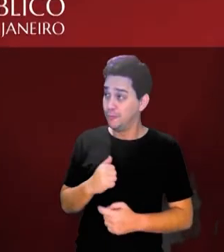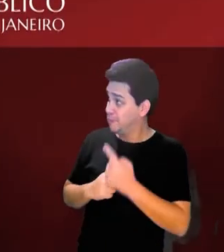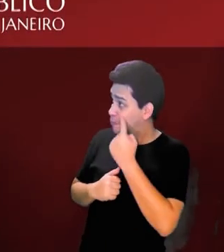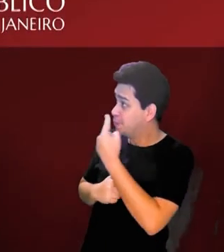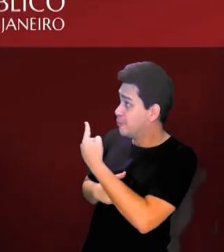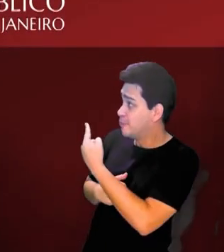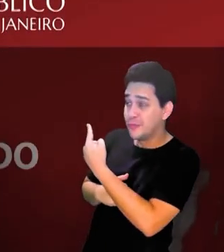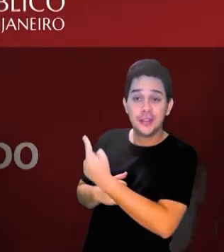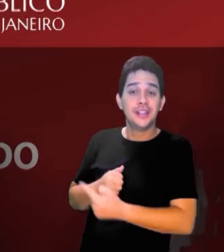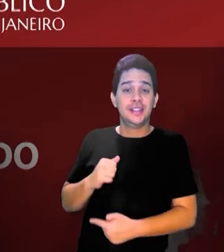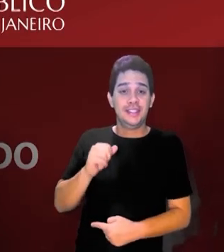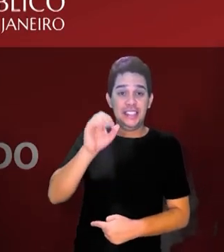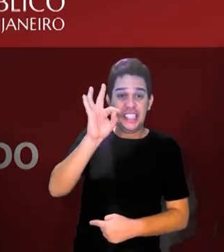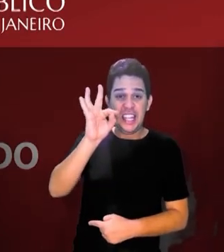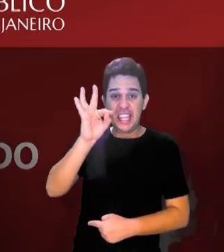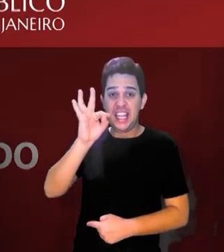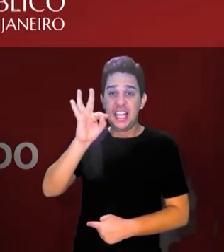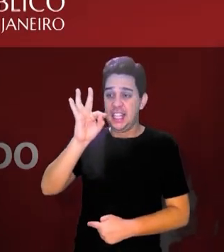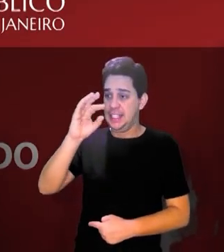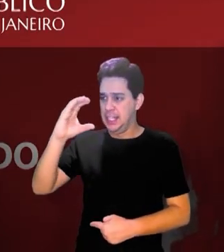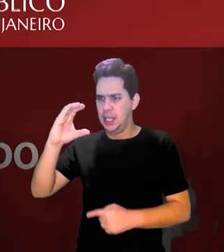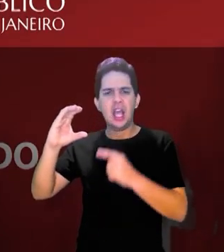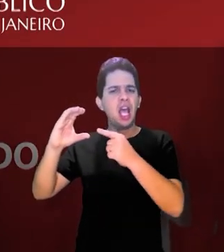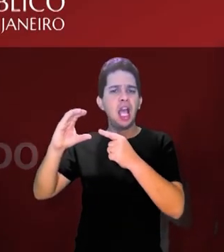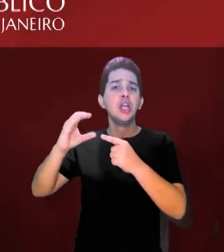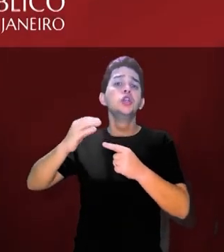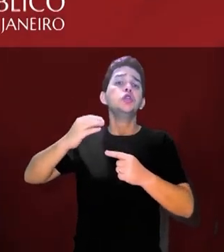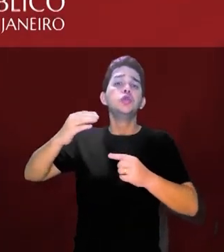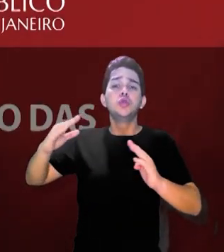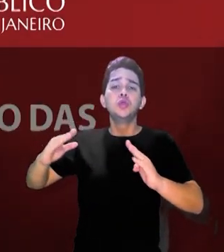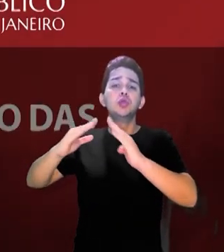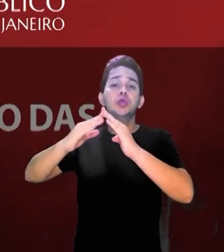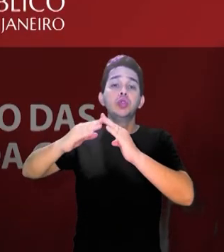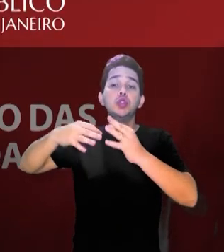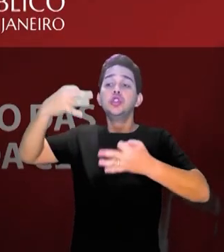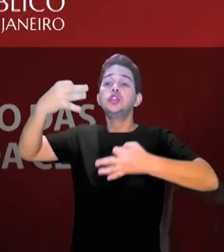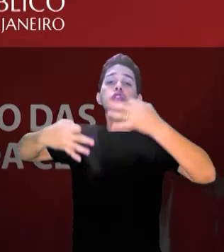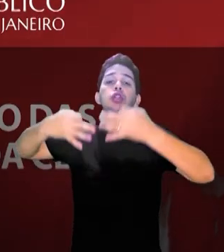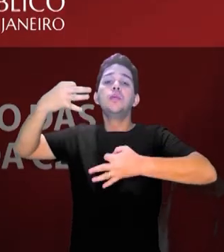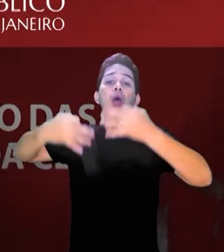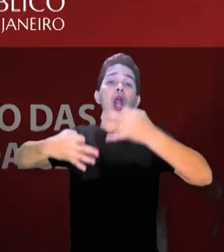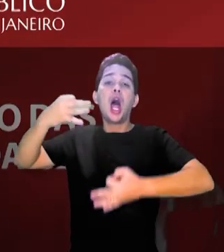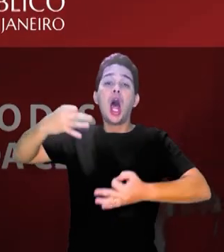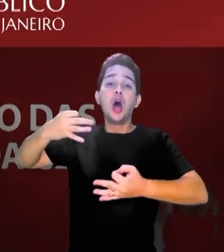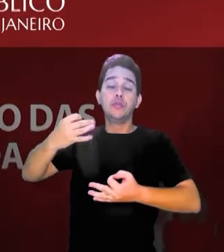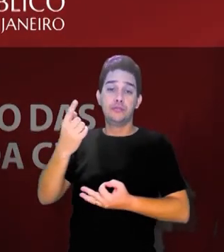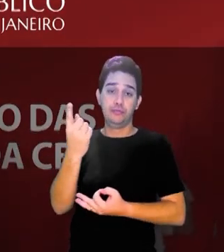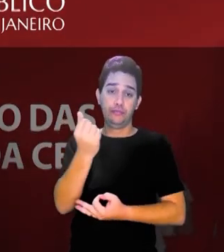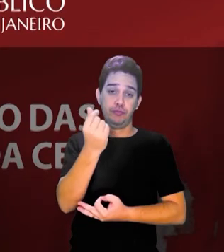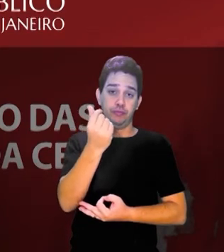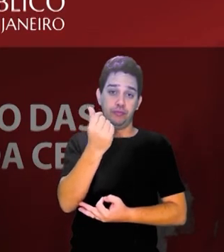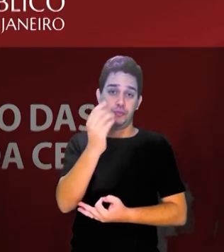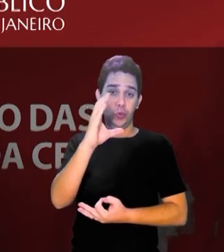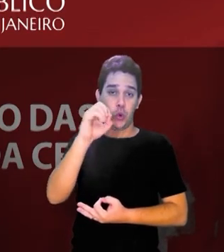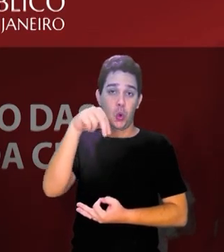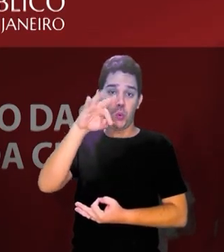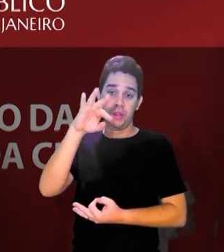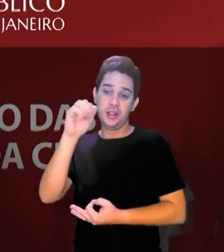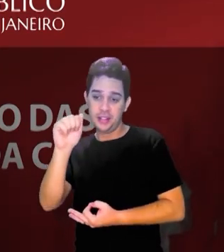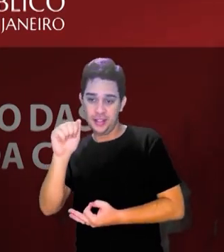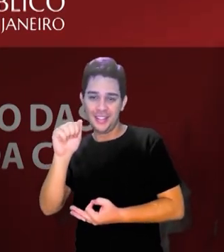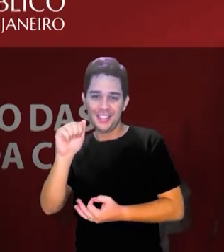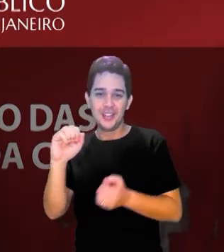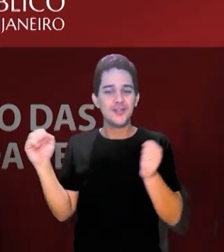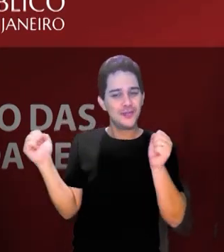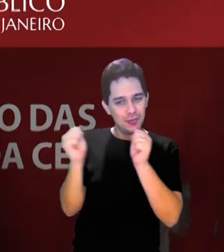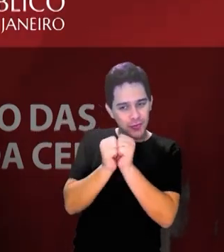mais agilidade ao trabalho desenvolvido para que se faça um controle mais eficiente do uso dessas